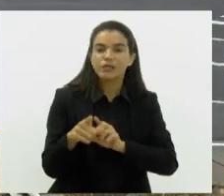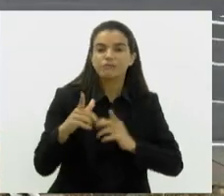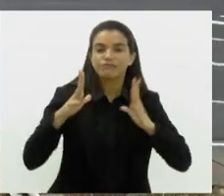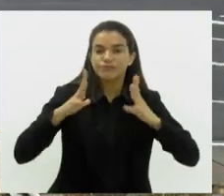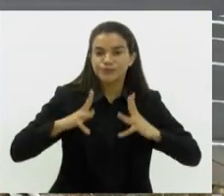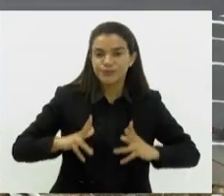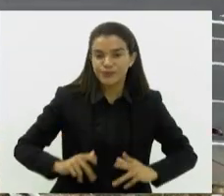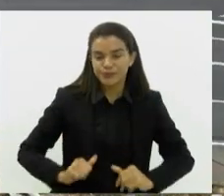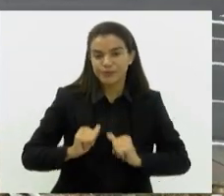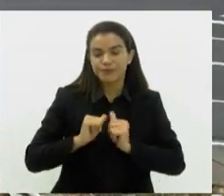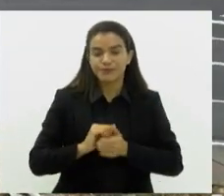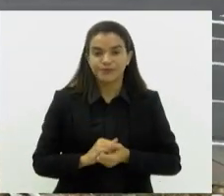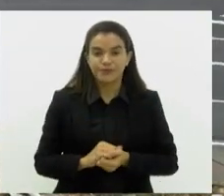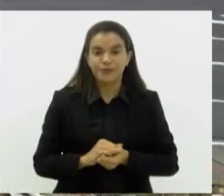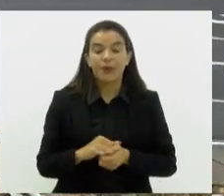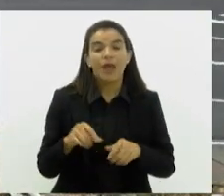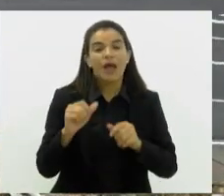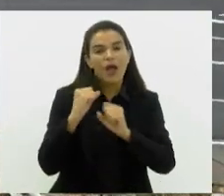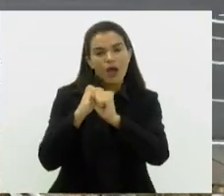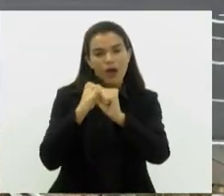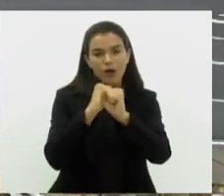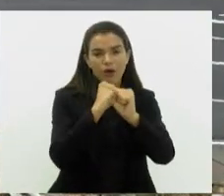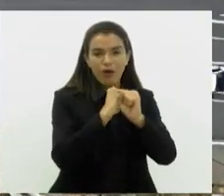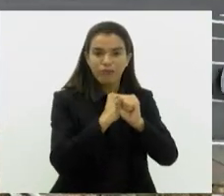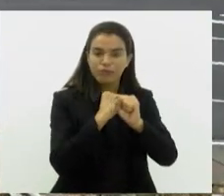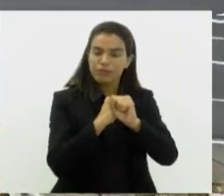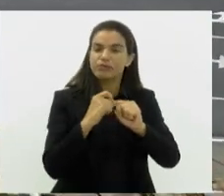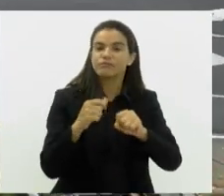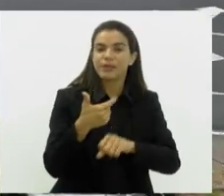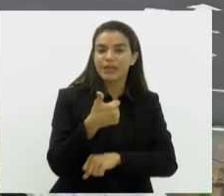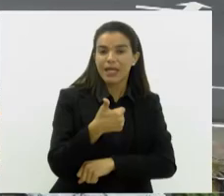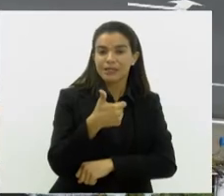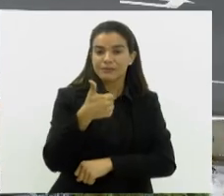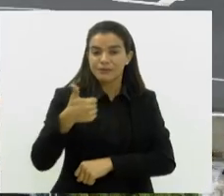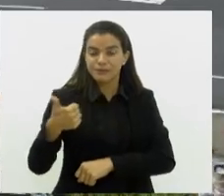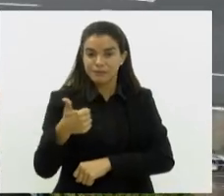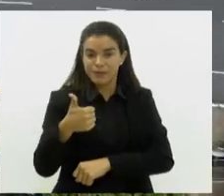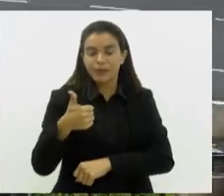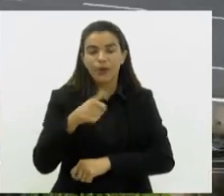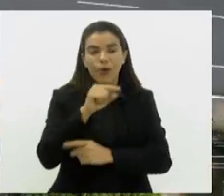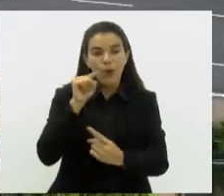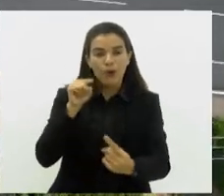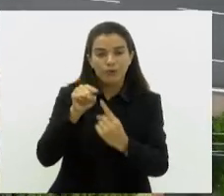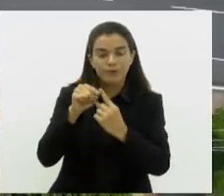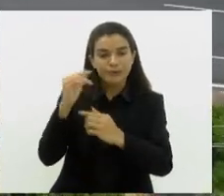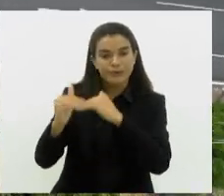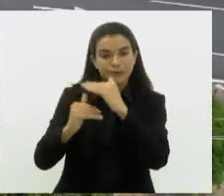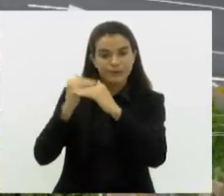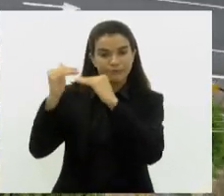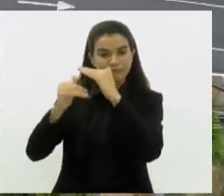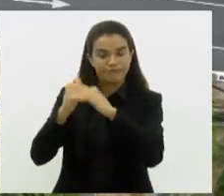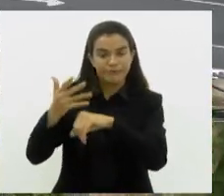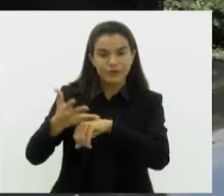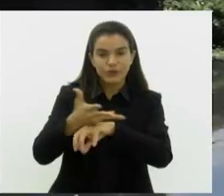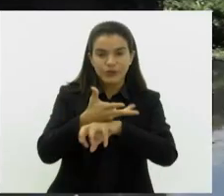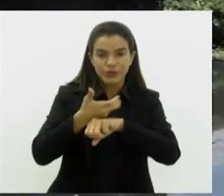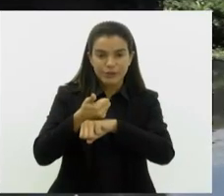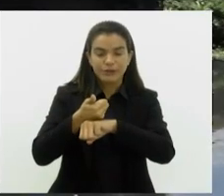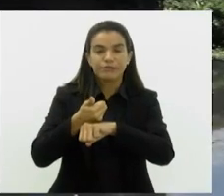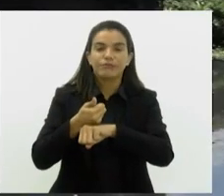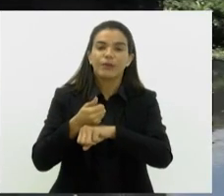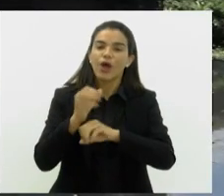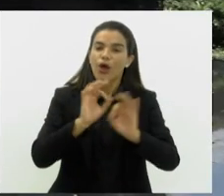calçadas e meios fios. As obras, que fazem parte da 11ª Meta dos Objetivos de Desenvolvimento Sustentável da